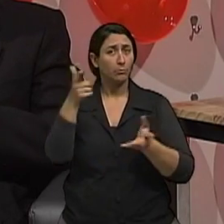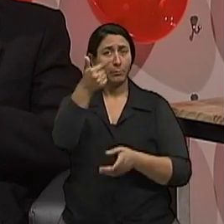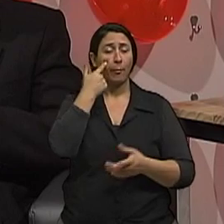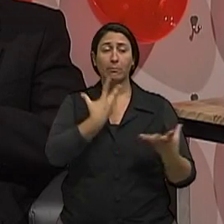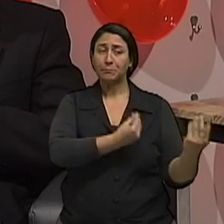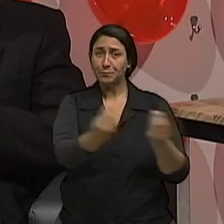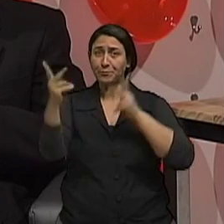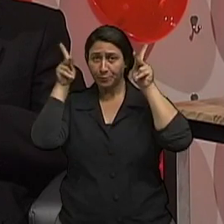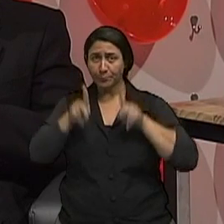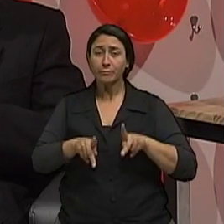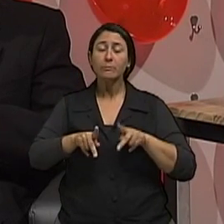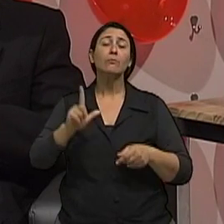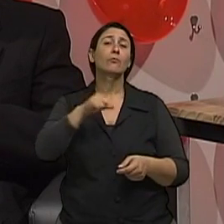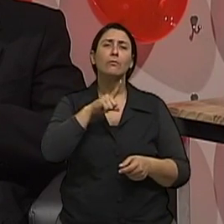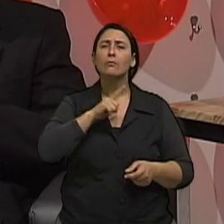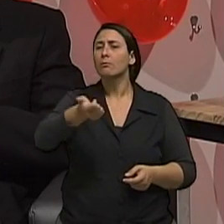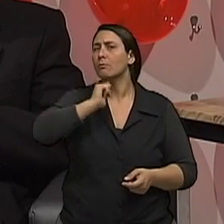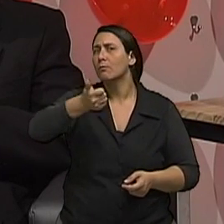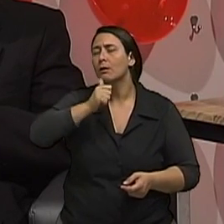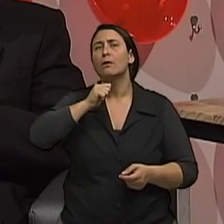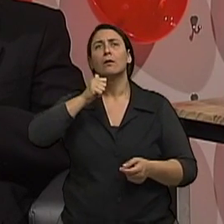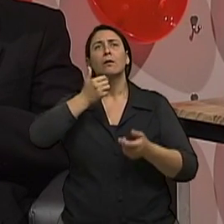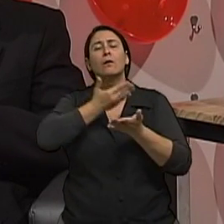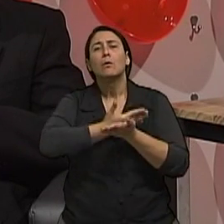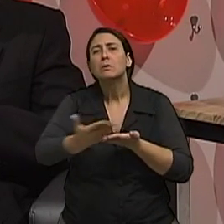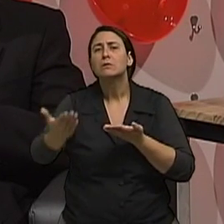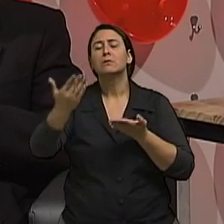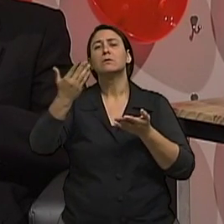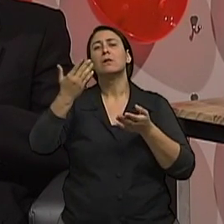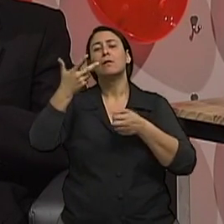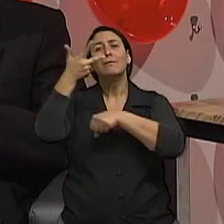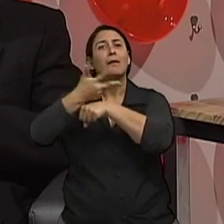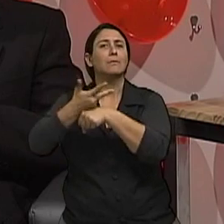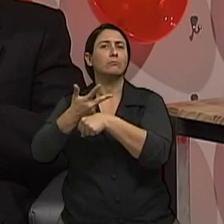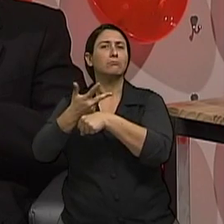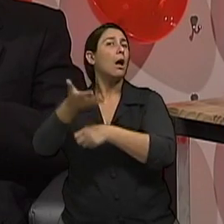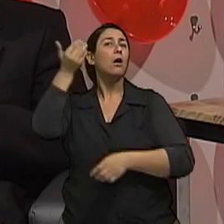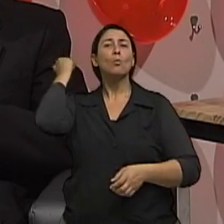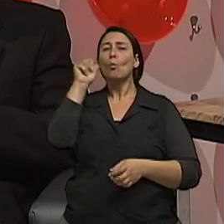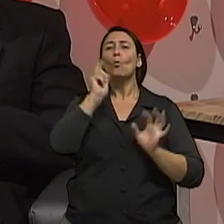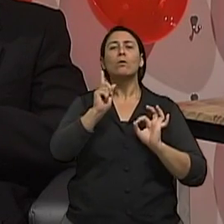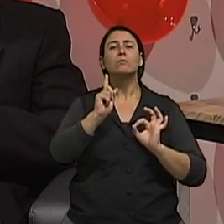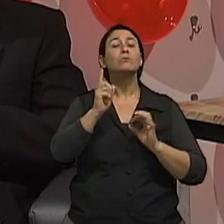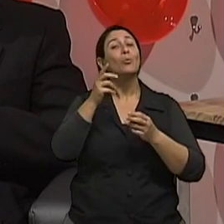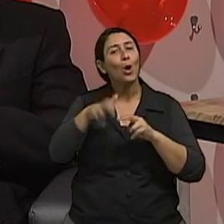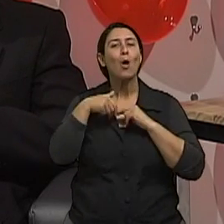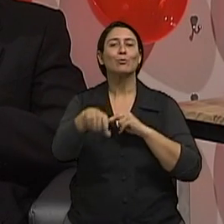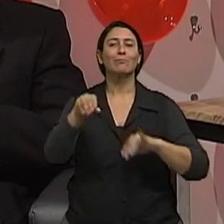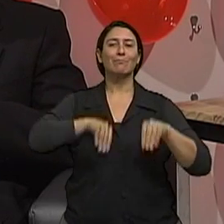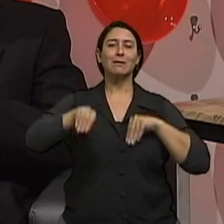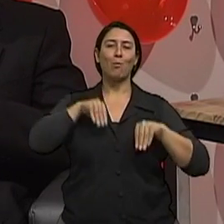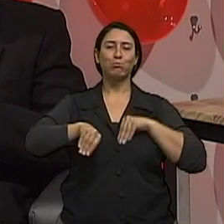de forma moderada, né, abusando do álcool na terceira idade. Então, depressão é um fator de